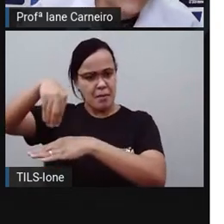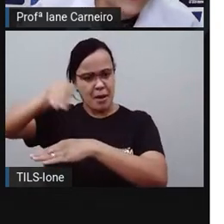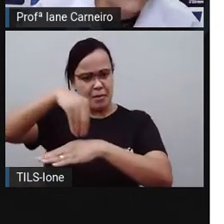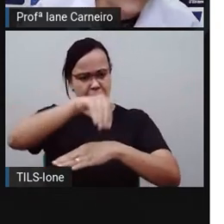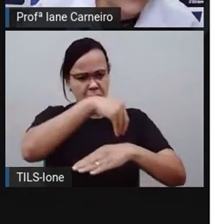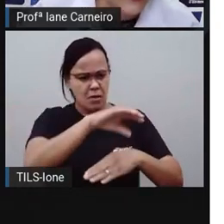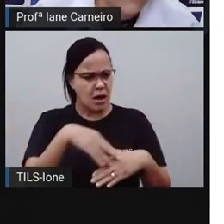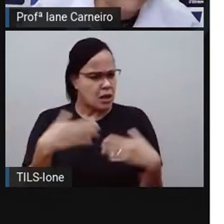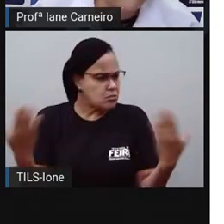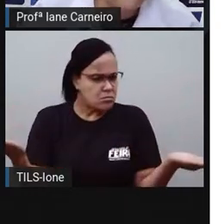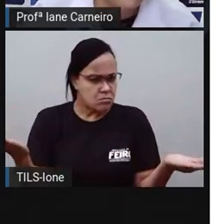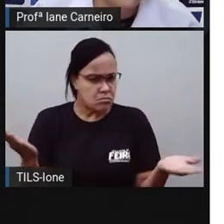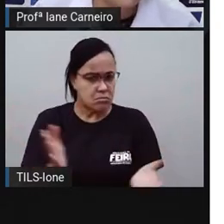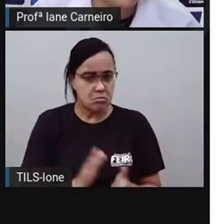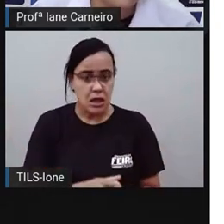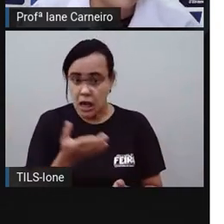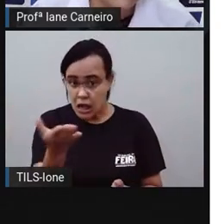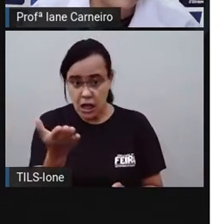exemplo, nesse caso aqui, ó,